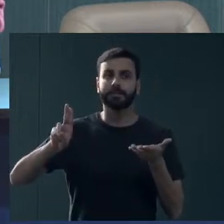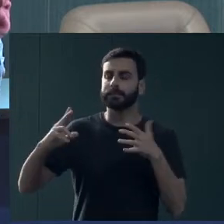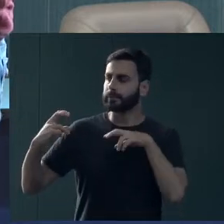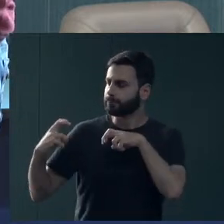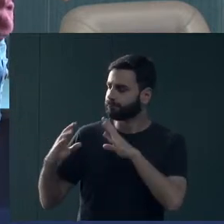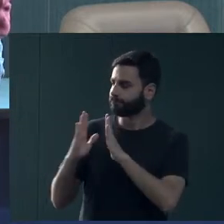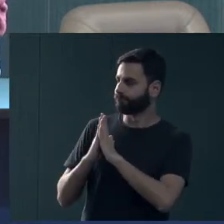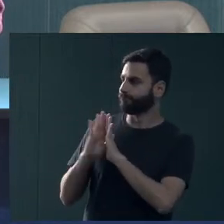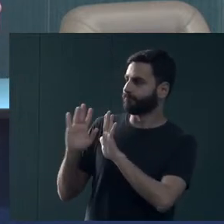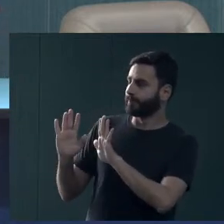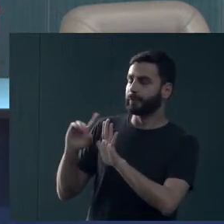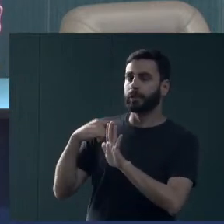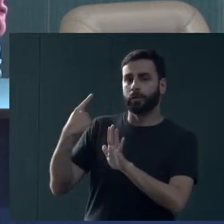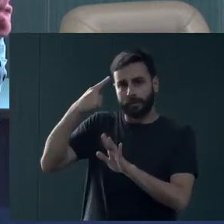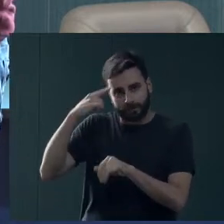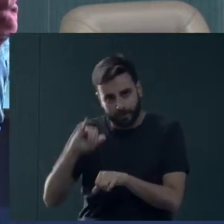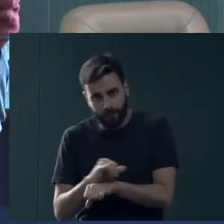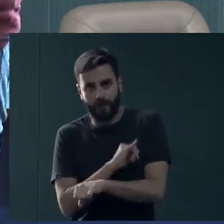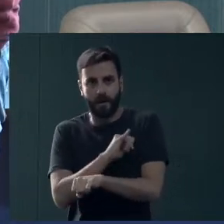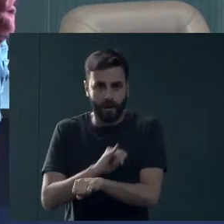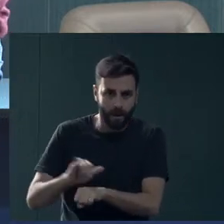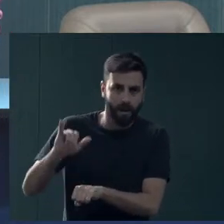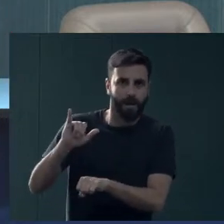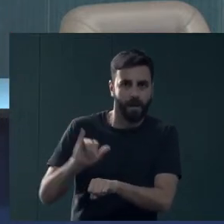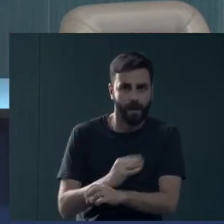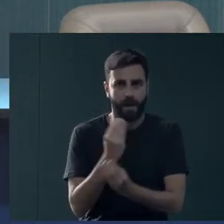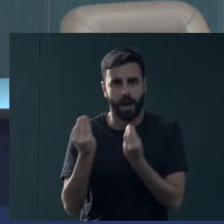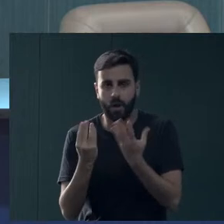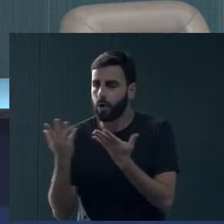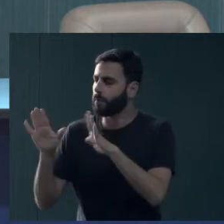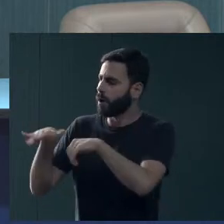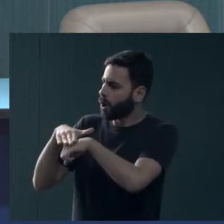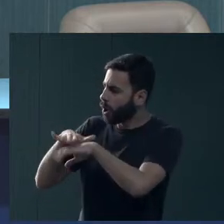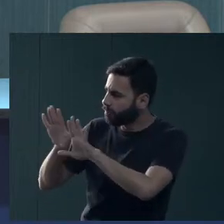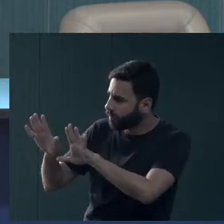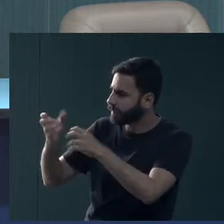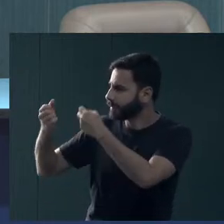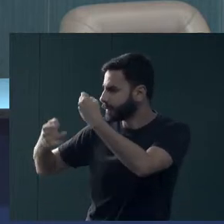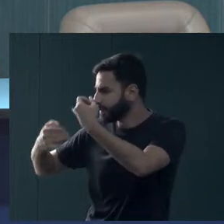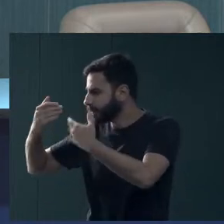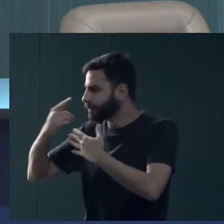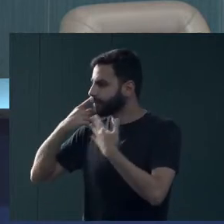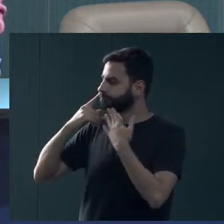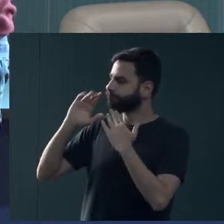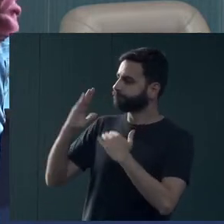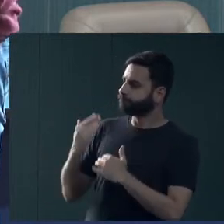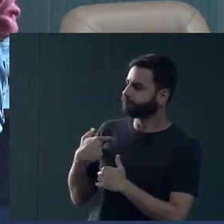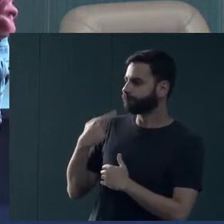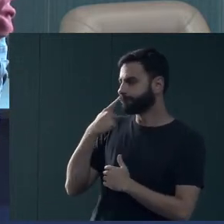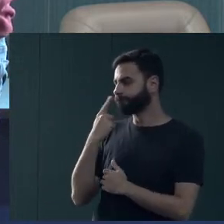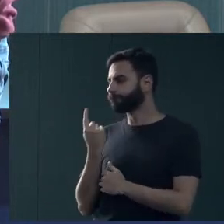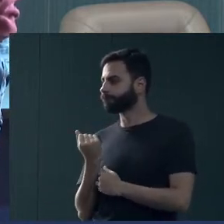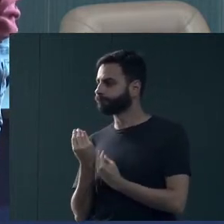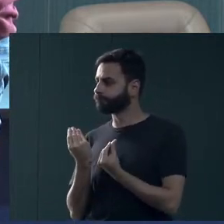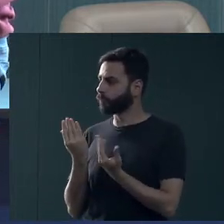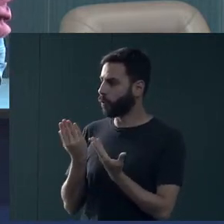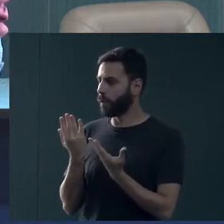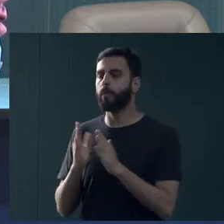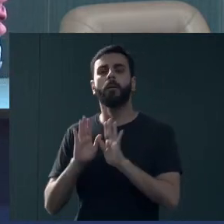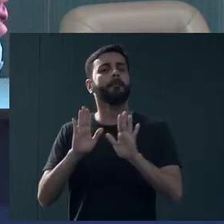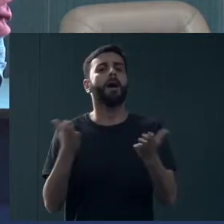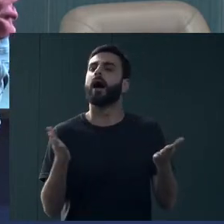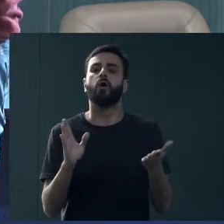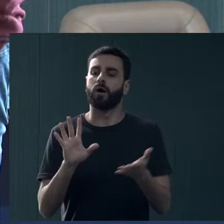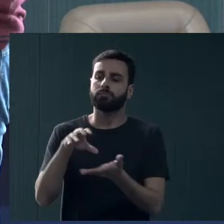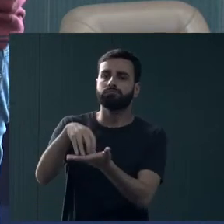esse tinha um quadro de surto. Nós tínhamos que conduzir o caso, nós tínhamos que avaliar o que seria feito. Hoje, a gente já